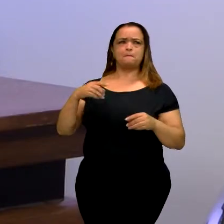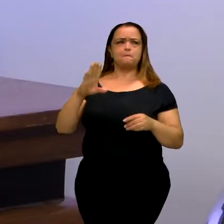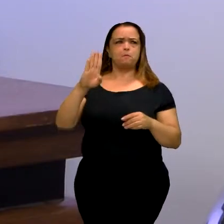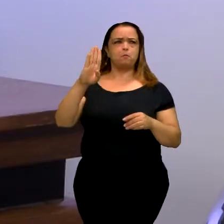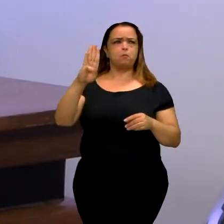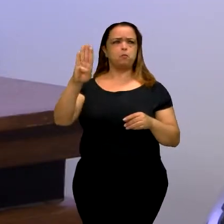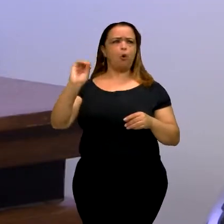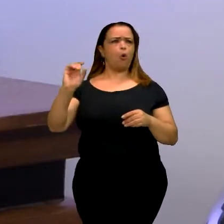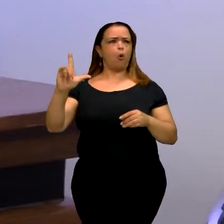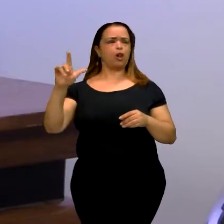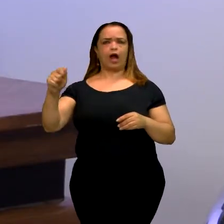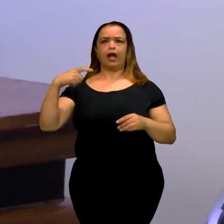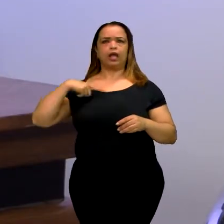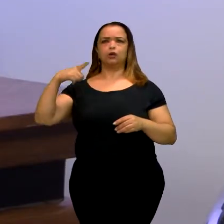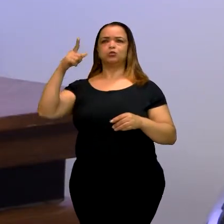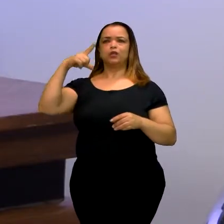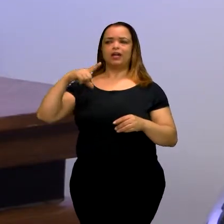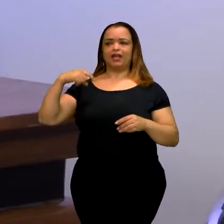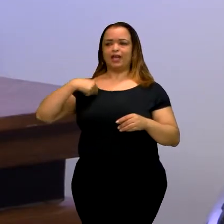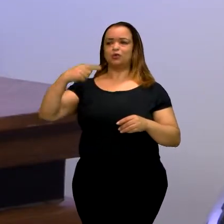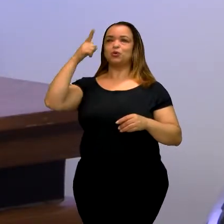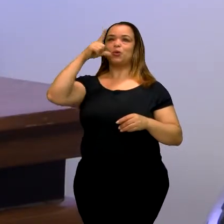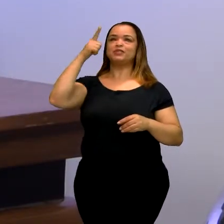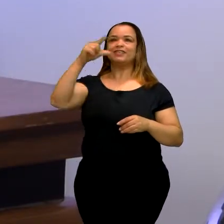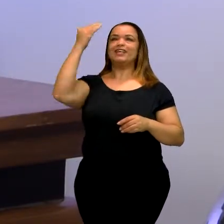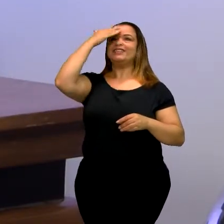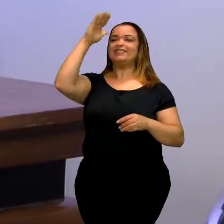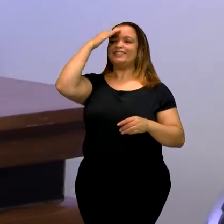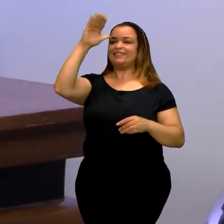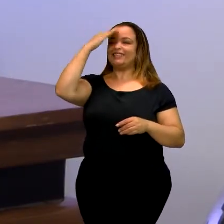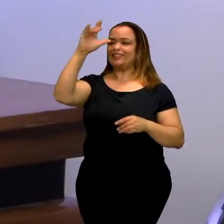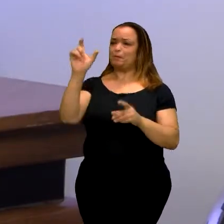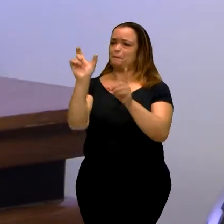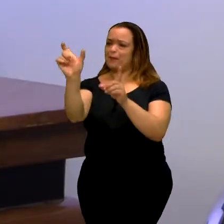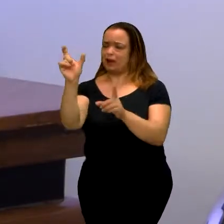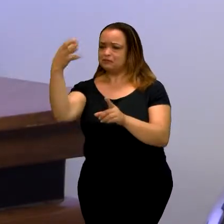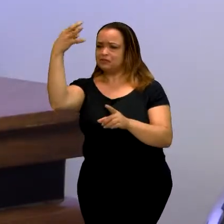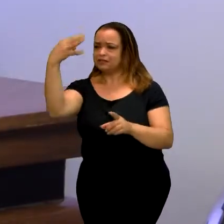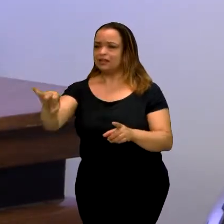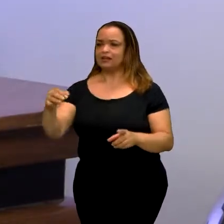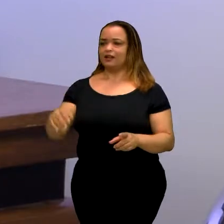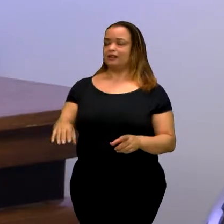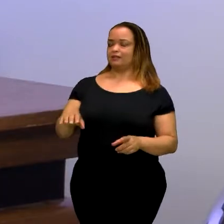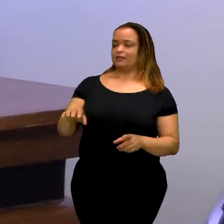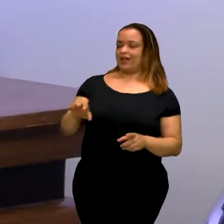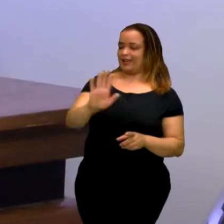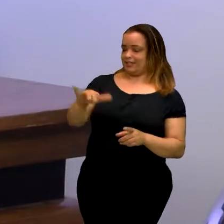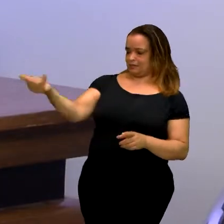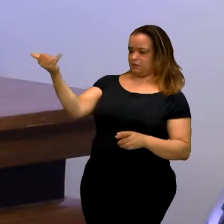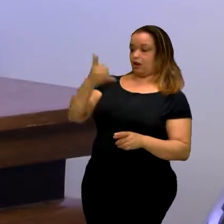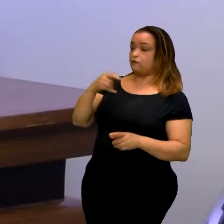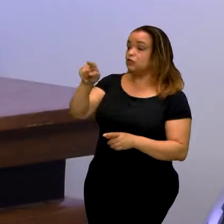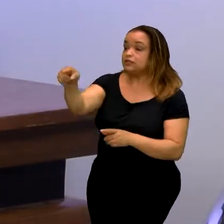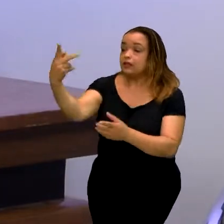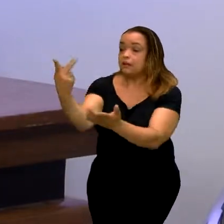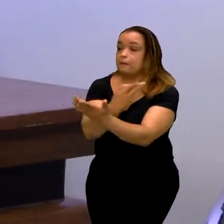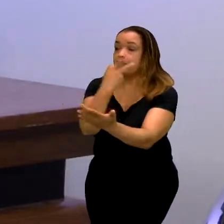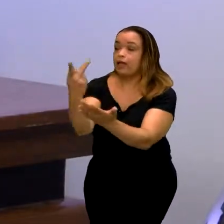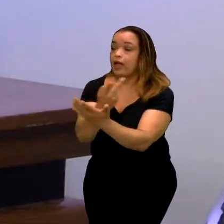Eu não conseguia escutar a fonética, né? As crianças falavam assim, não, você não está pronunciando corretamente.